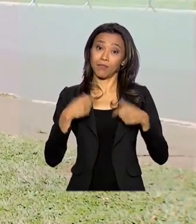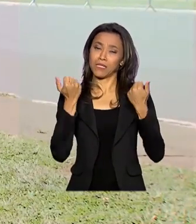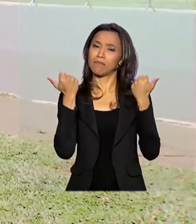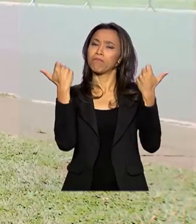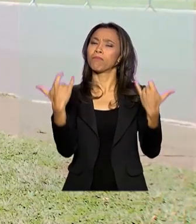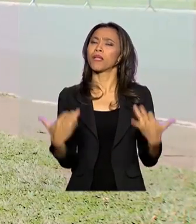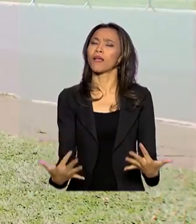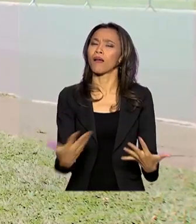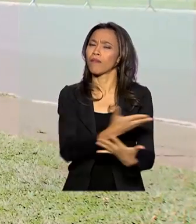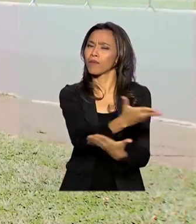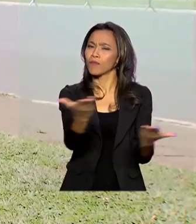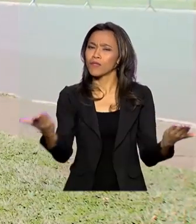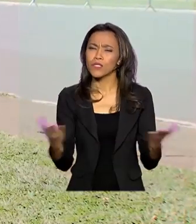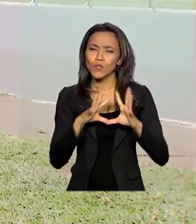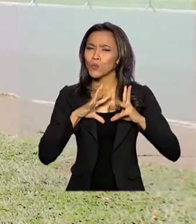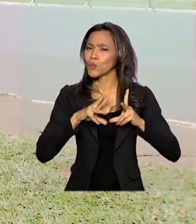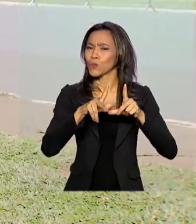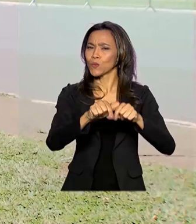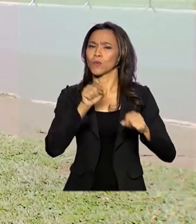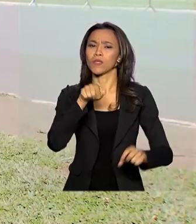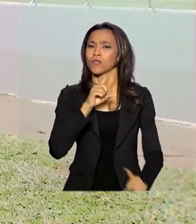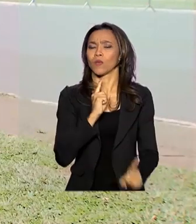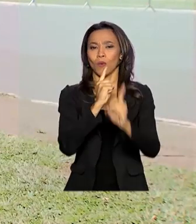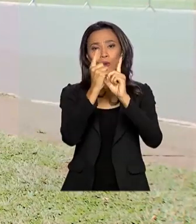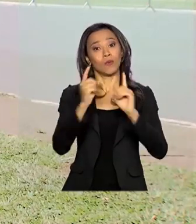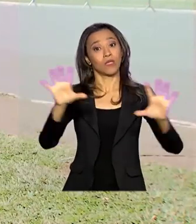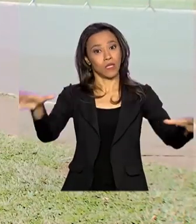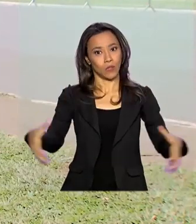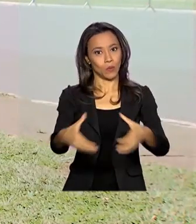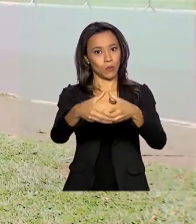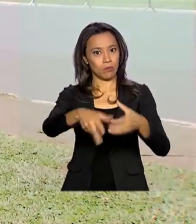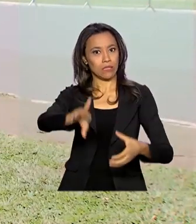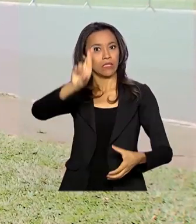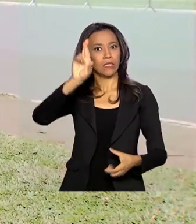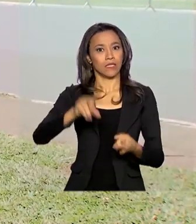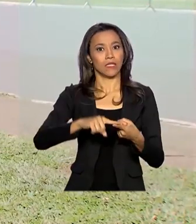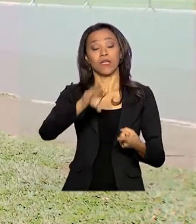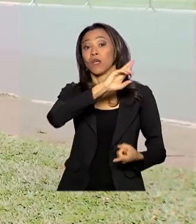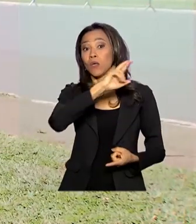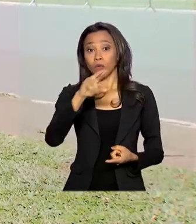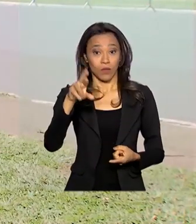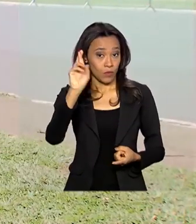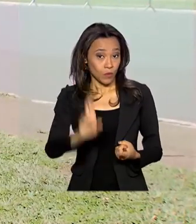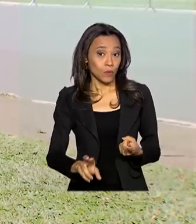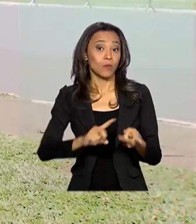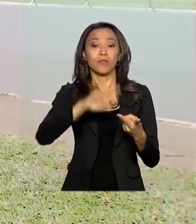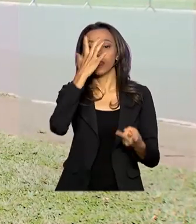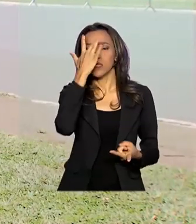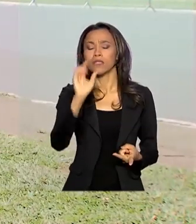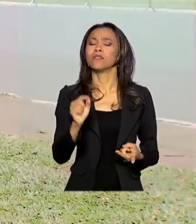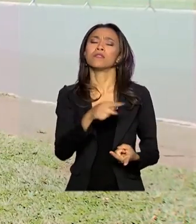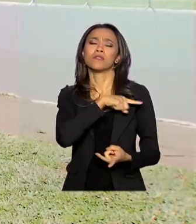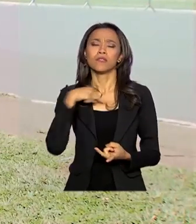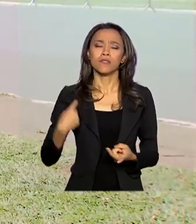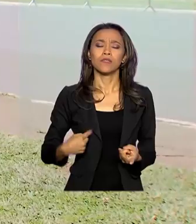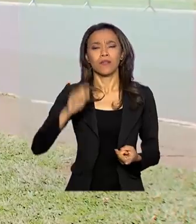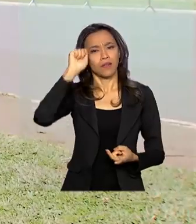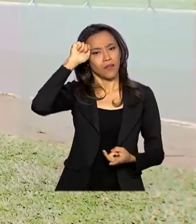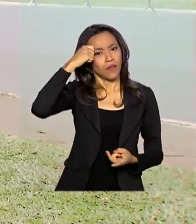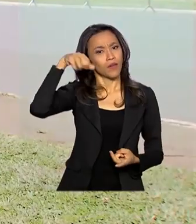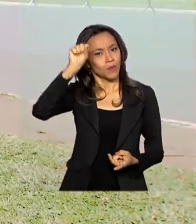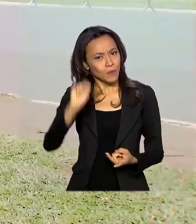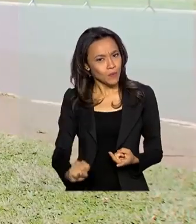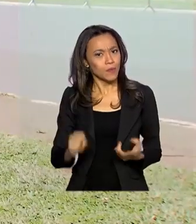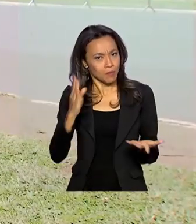tudo pra gente sobre esse encontro que reúne aí líderes do Brasil, Rússia, Índia, China e África do Sul. Vamos agora lá pra